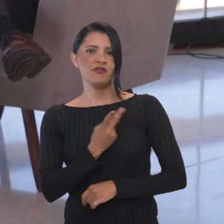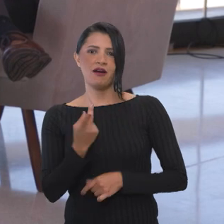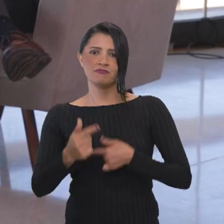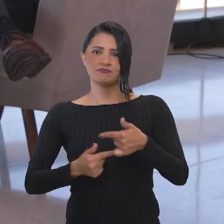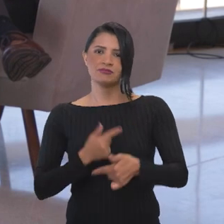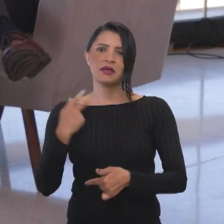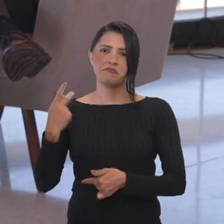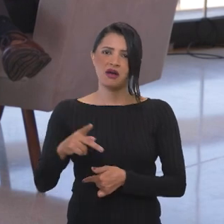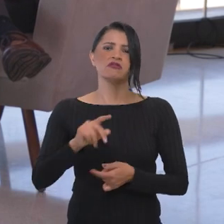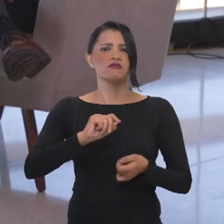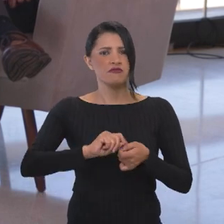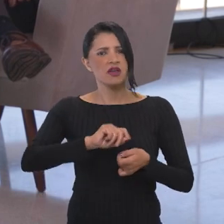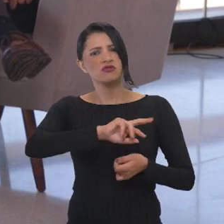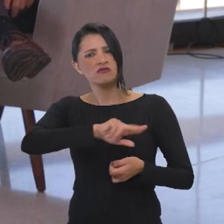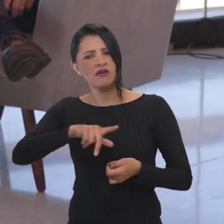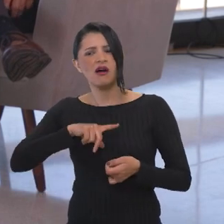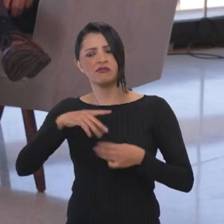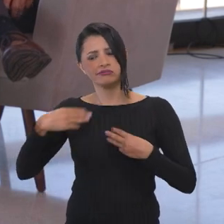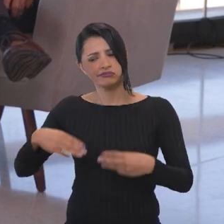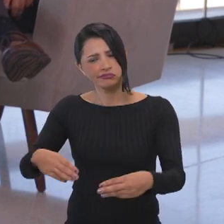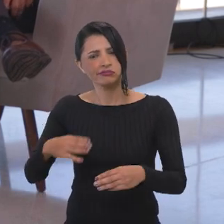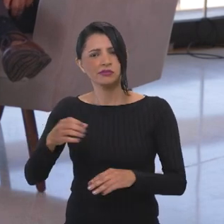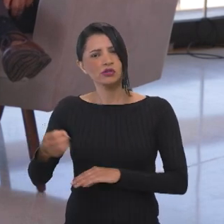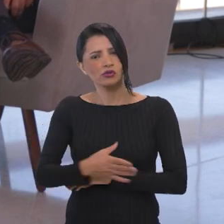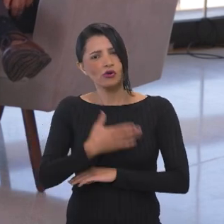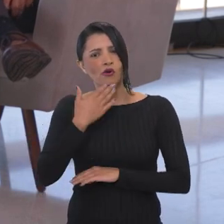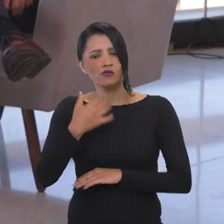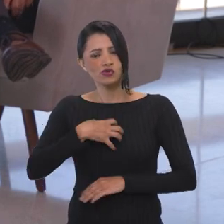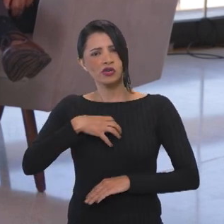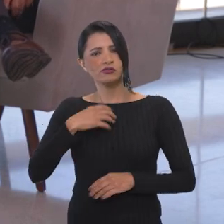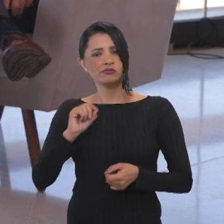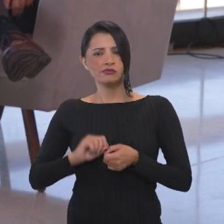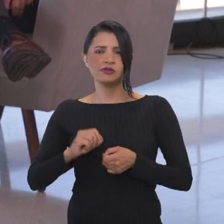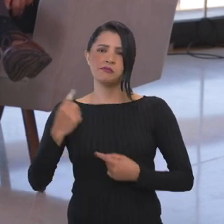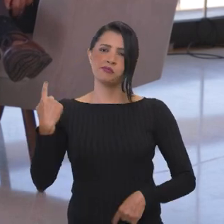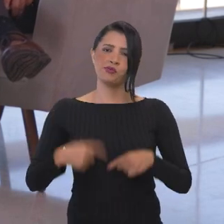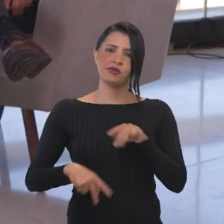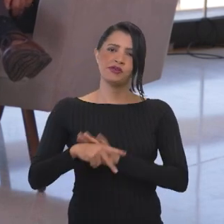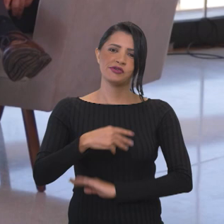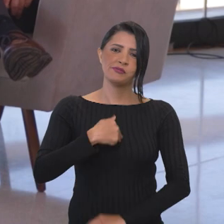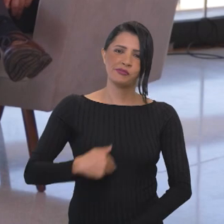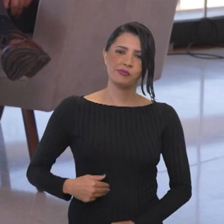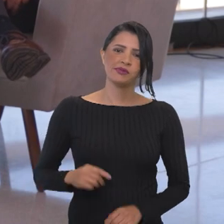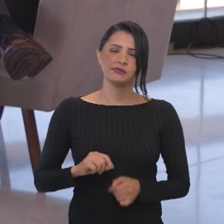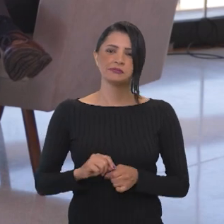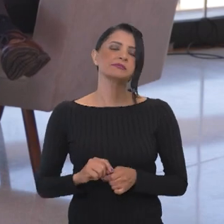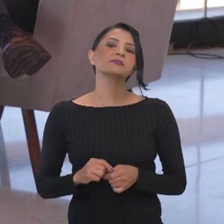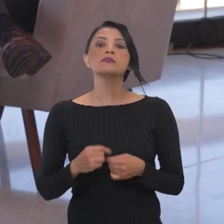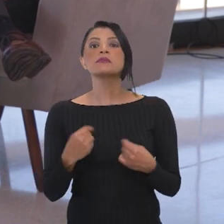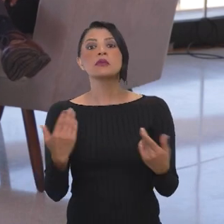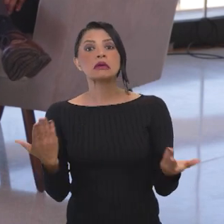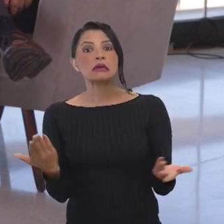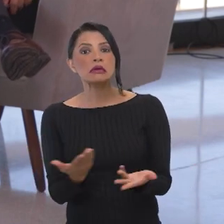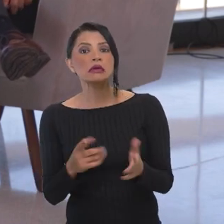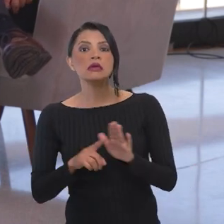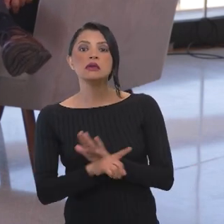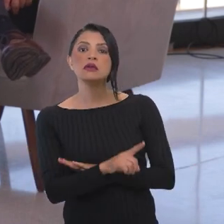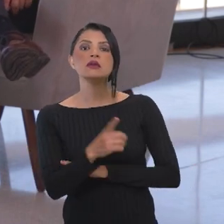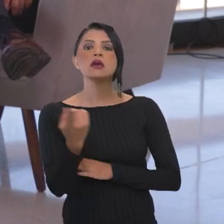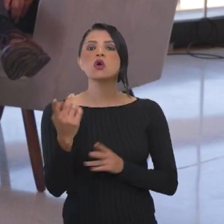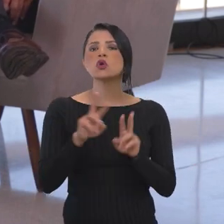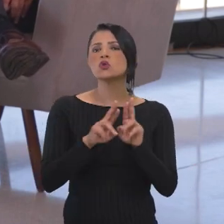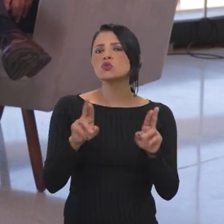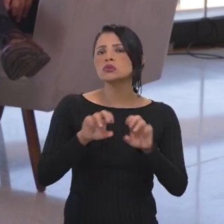feito em diversos ministérios para poder inovar a forma de fazer a política pública. E as inovações em relação ao sistema de